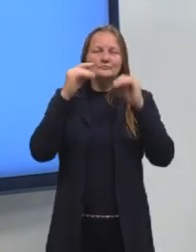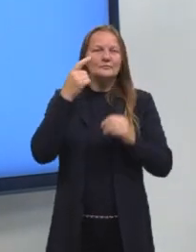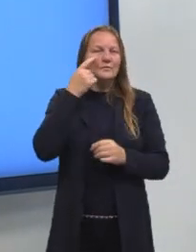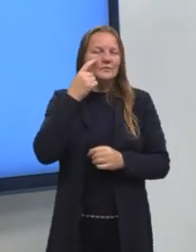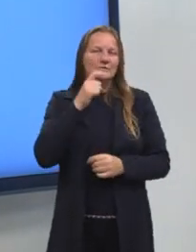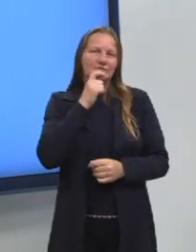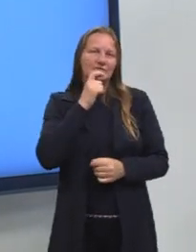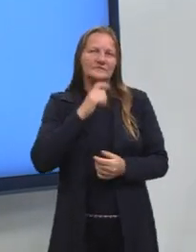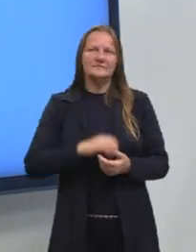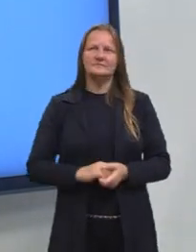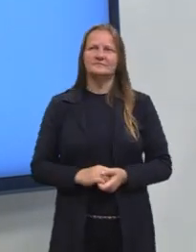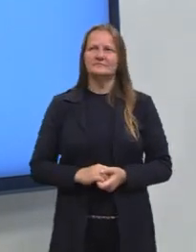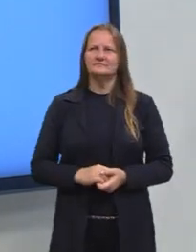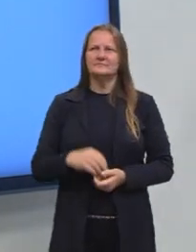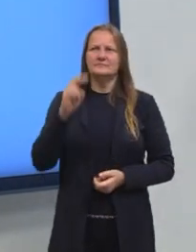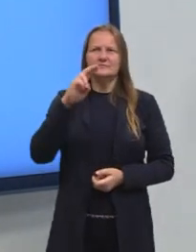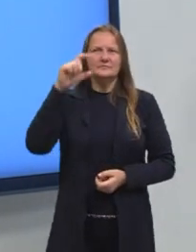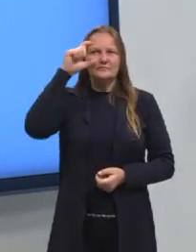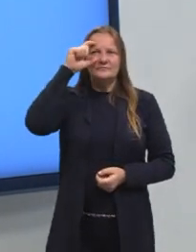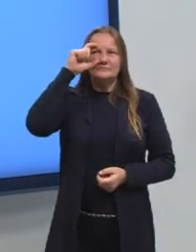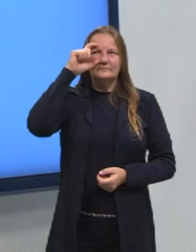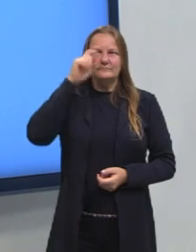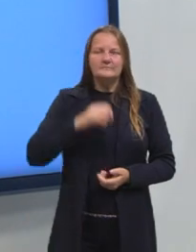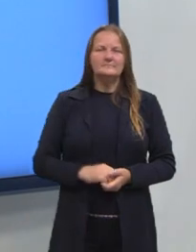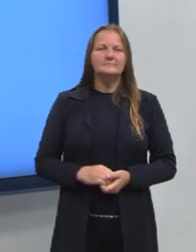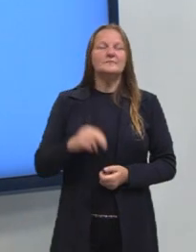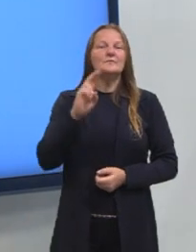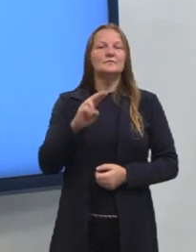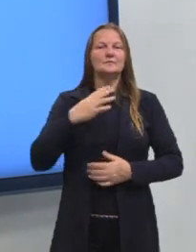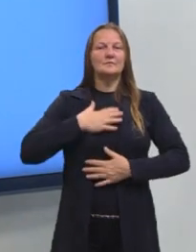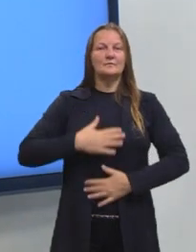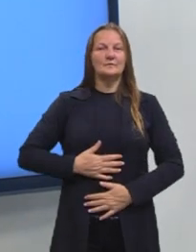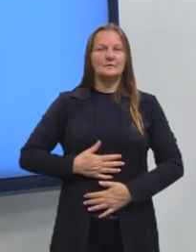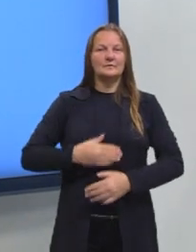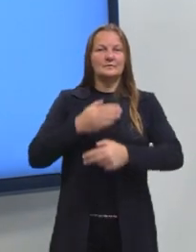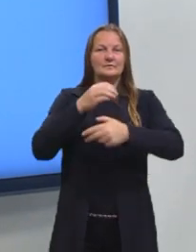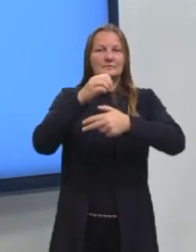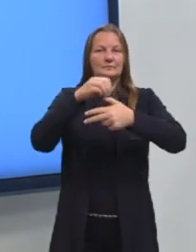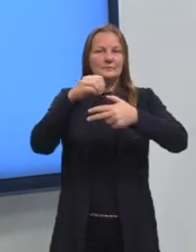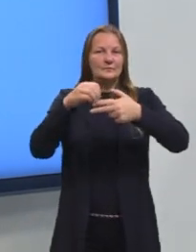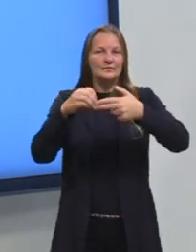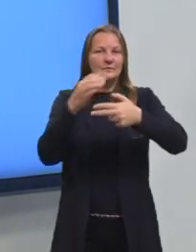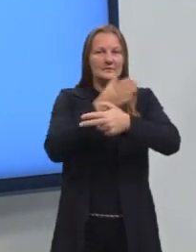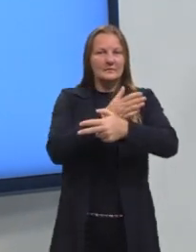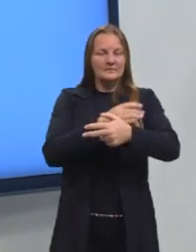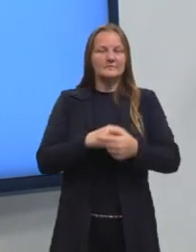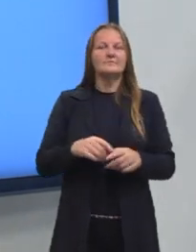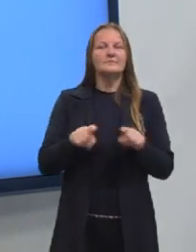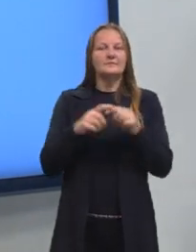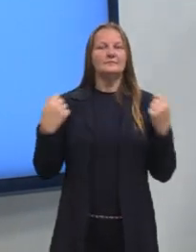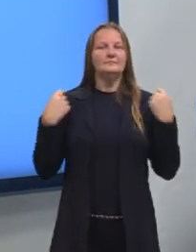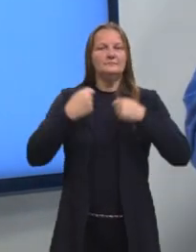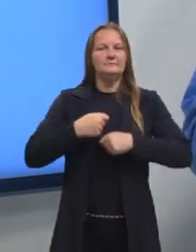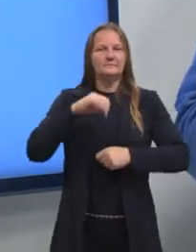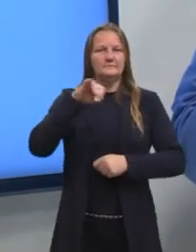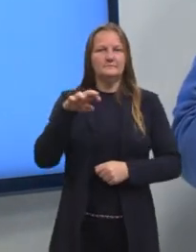olhos verdes, uso óculos, estou utilizando a camiseta do pré-enem e uma camisa jeans.